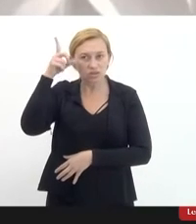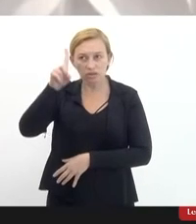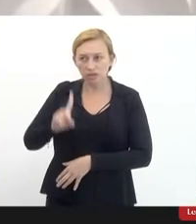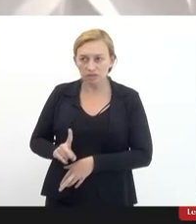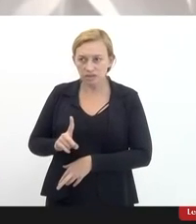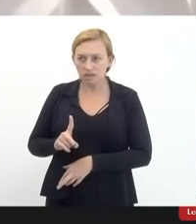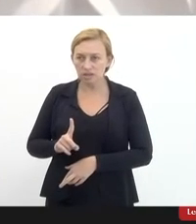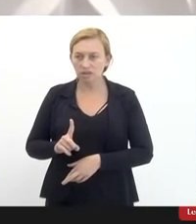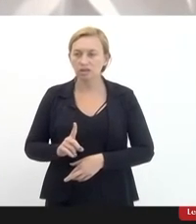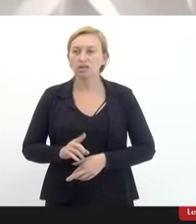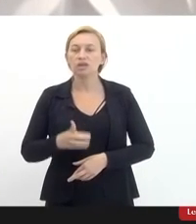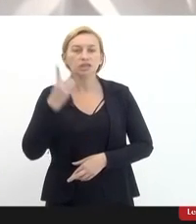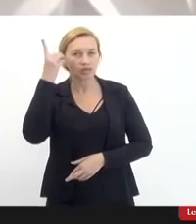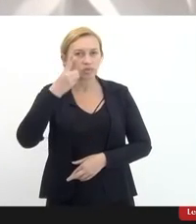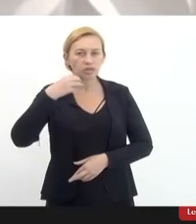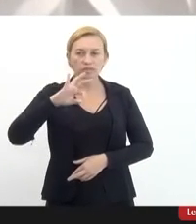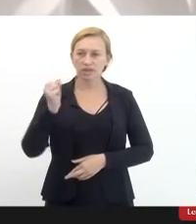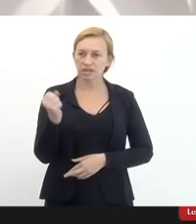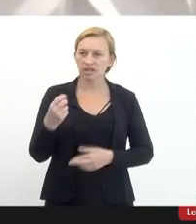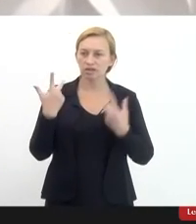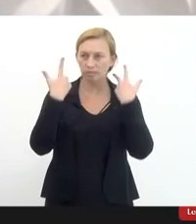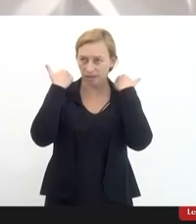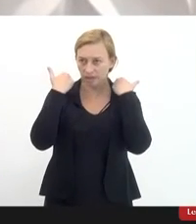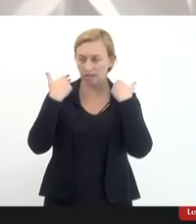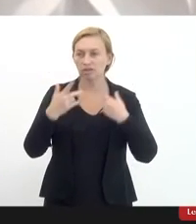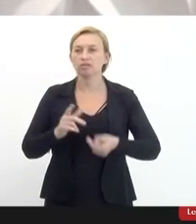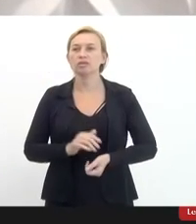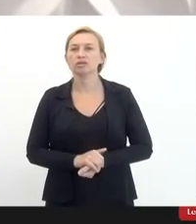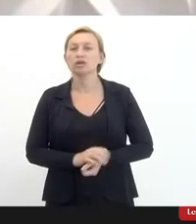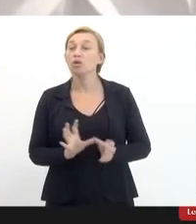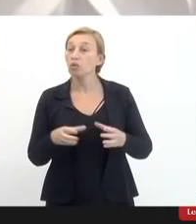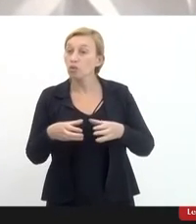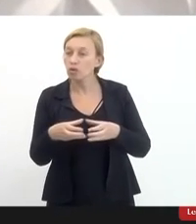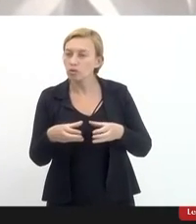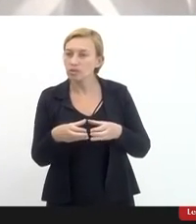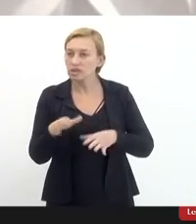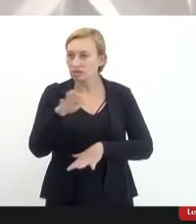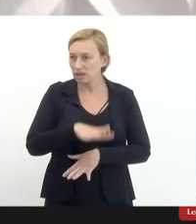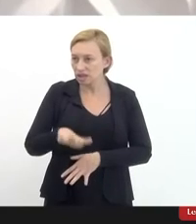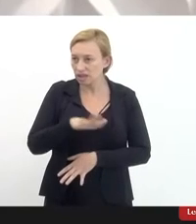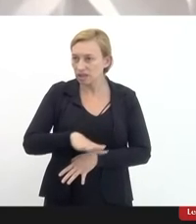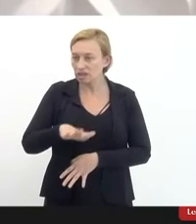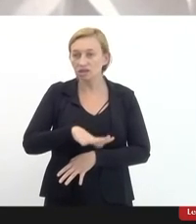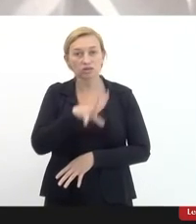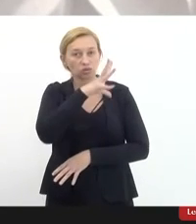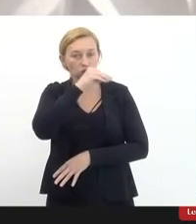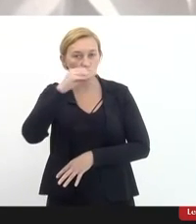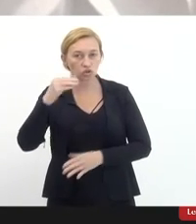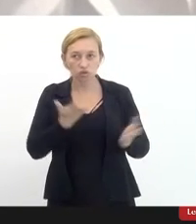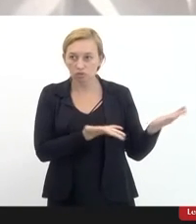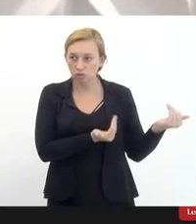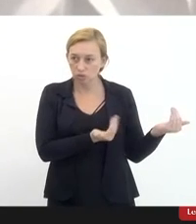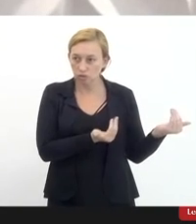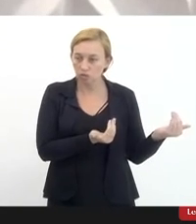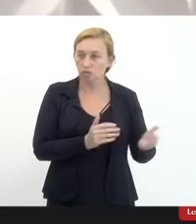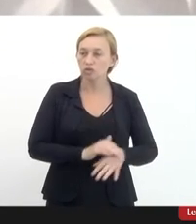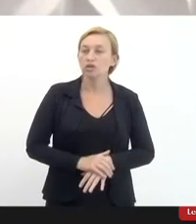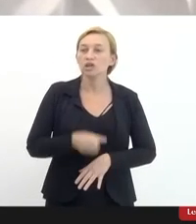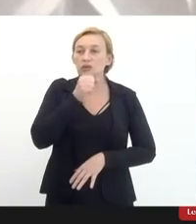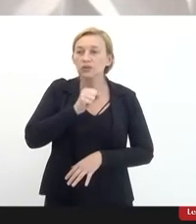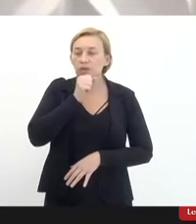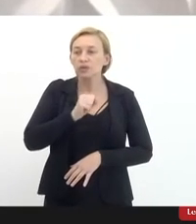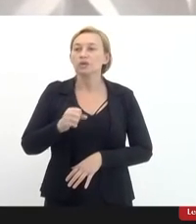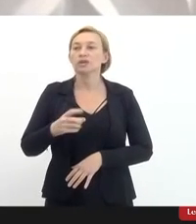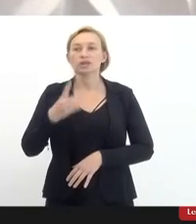deficiência deputado Marcelo Cabelereiro da comissão da criança do jovem do idoso deputada Rosane